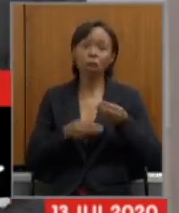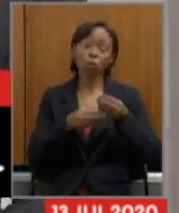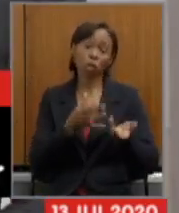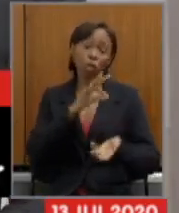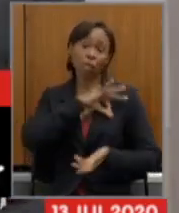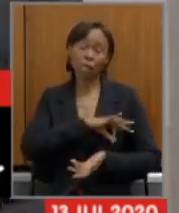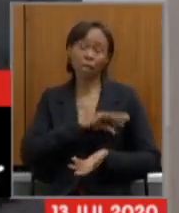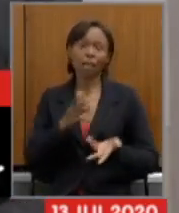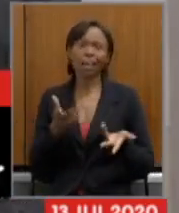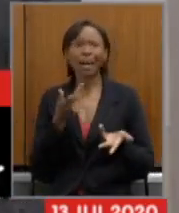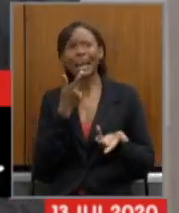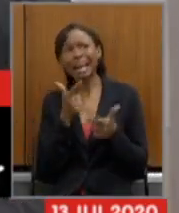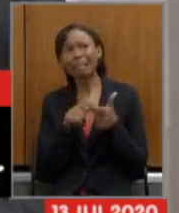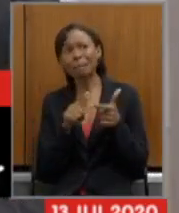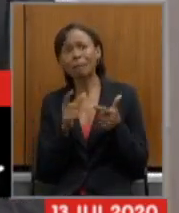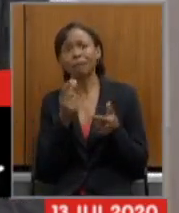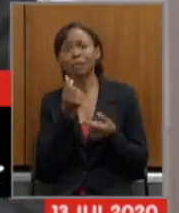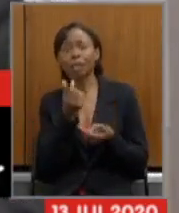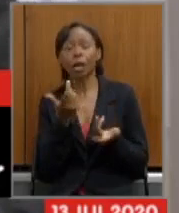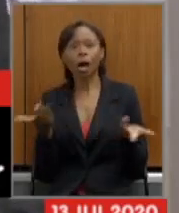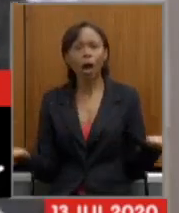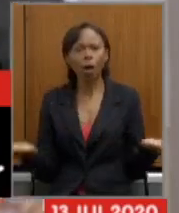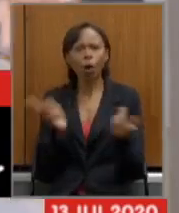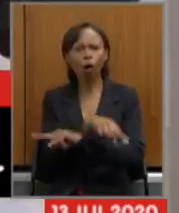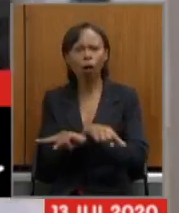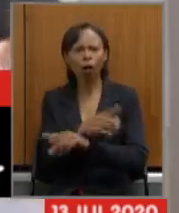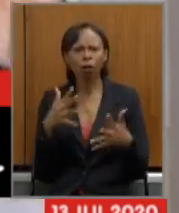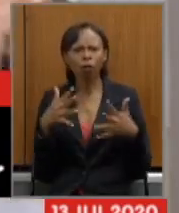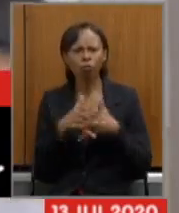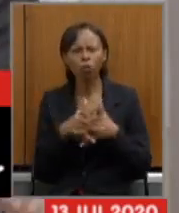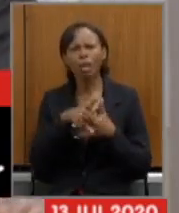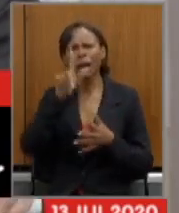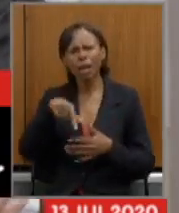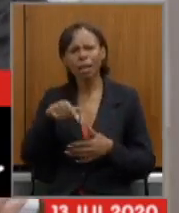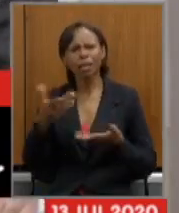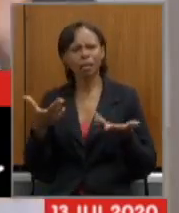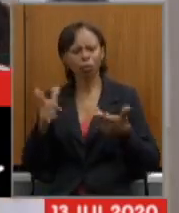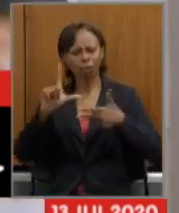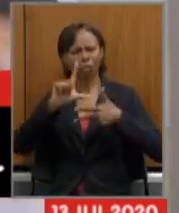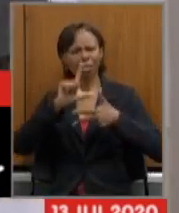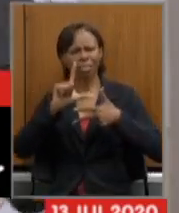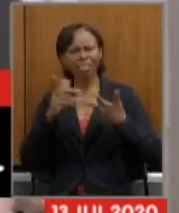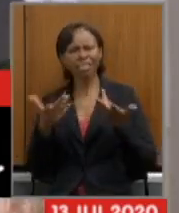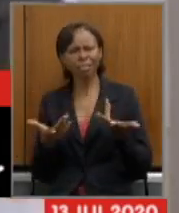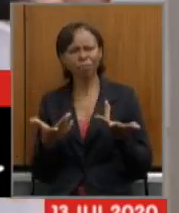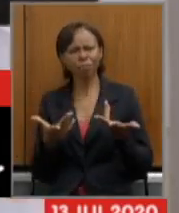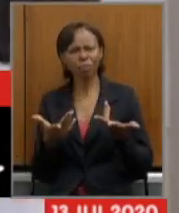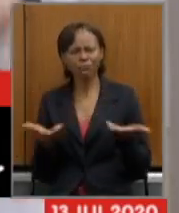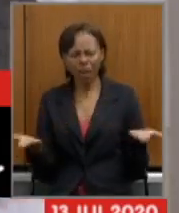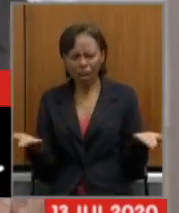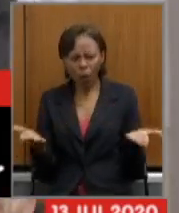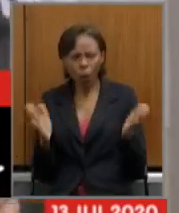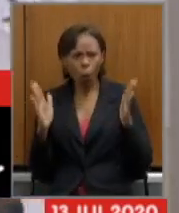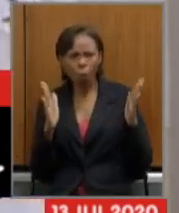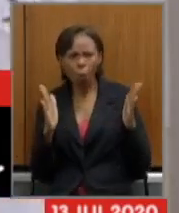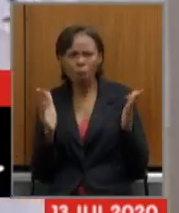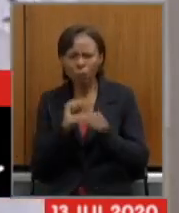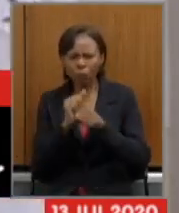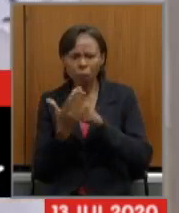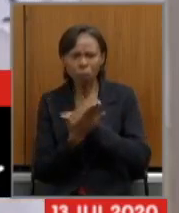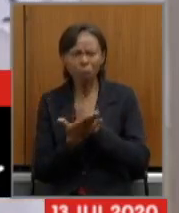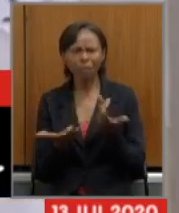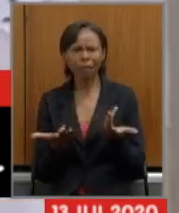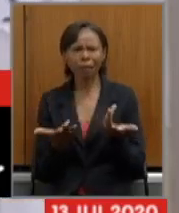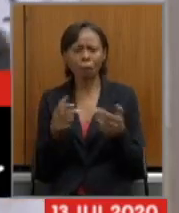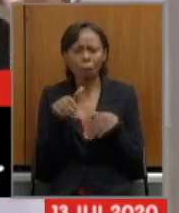dando sinal trocado agora é o poder legislativo que neste momento no momento de pandemia está de joelhos para o